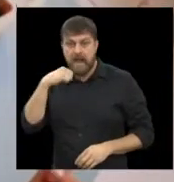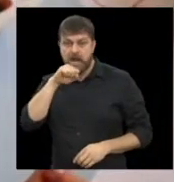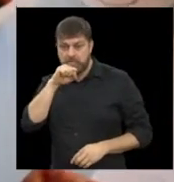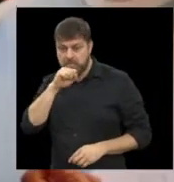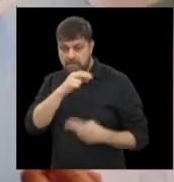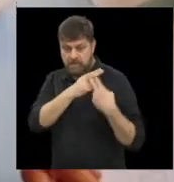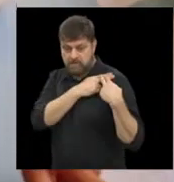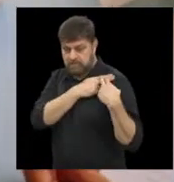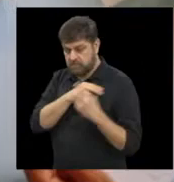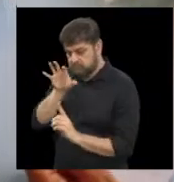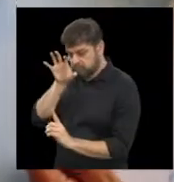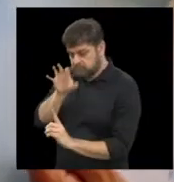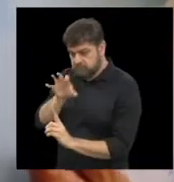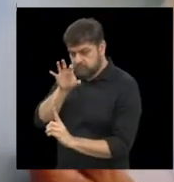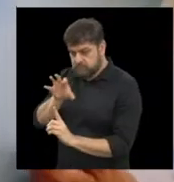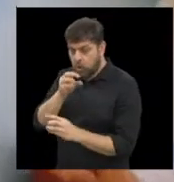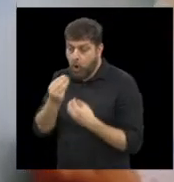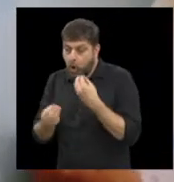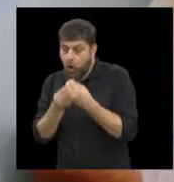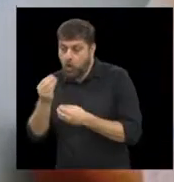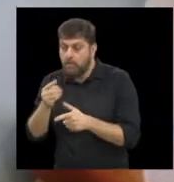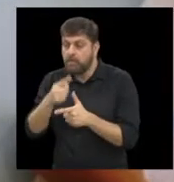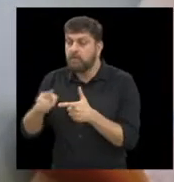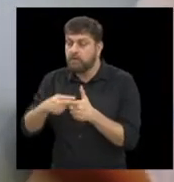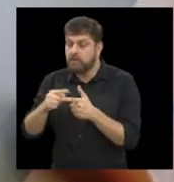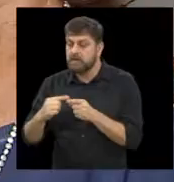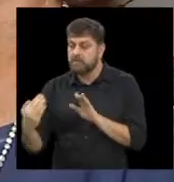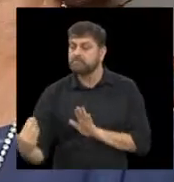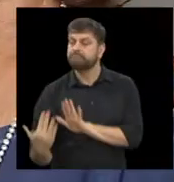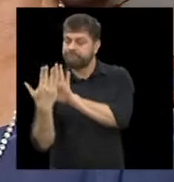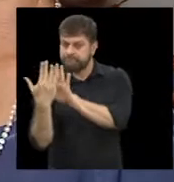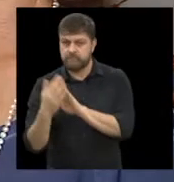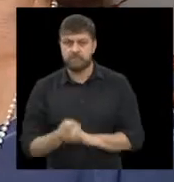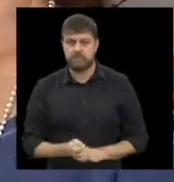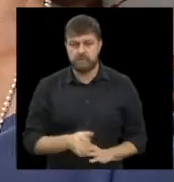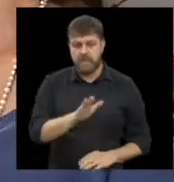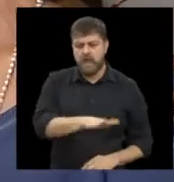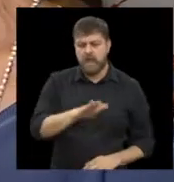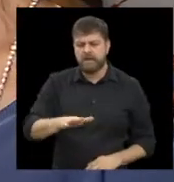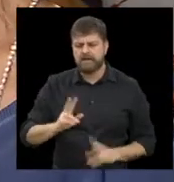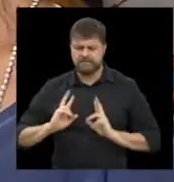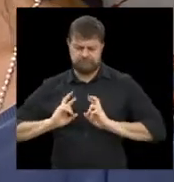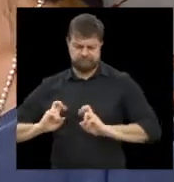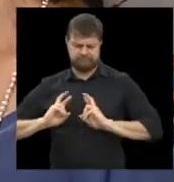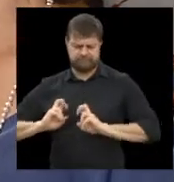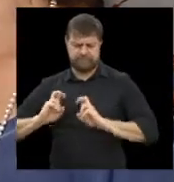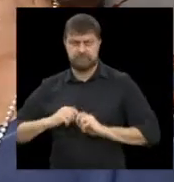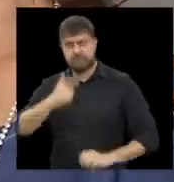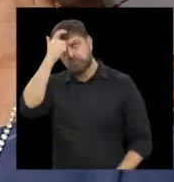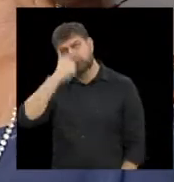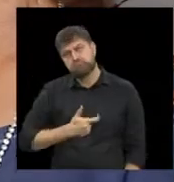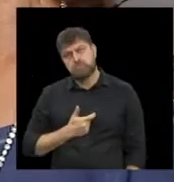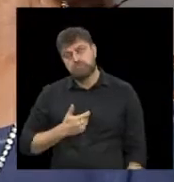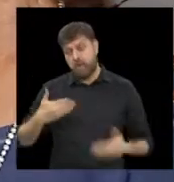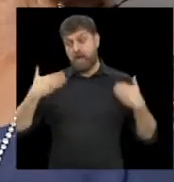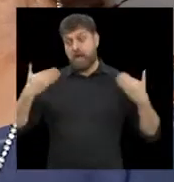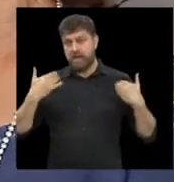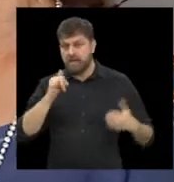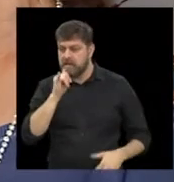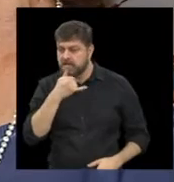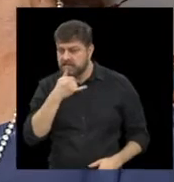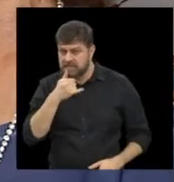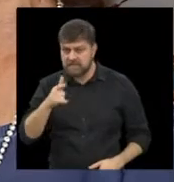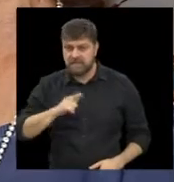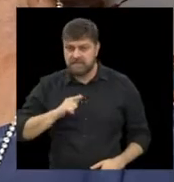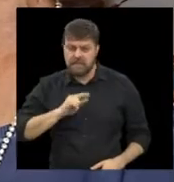responsáveis a lidar com determinadas situações. Então, ela vai perceber quando ela está triste, quando ela está alegre, e isso ela vai ter o